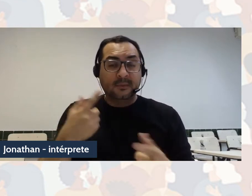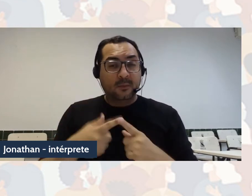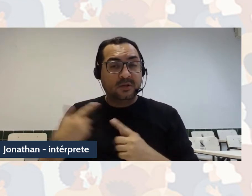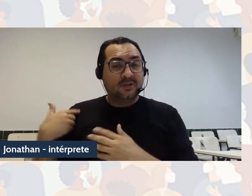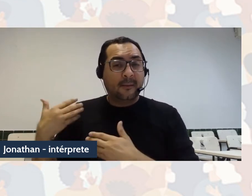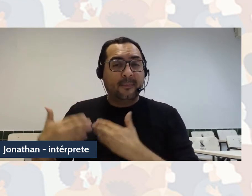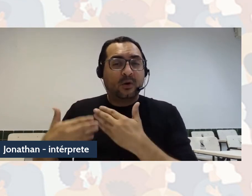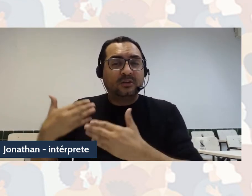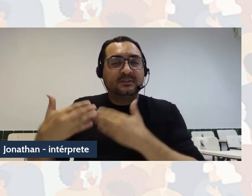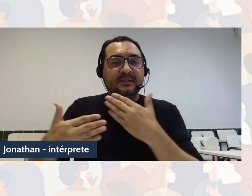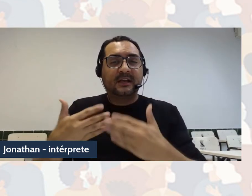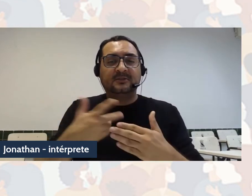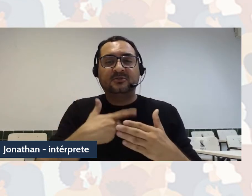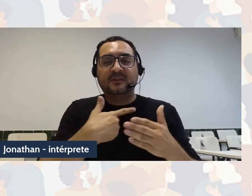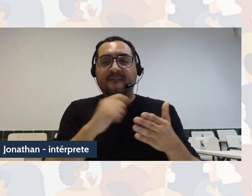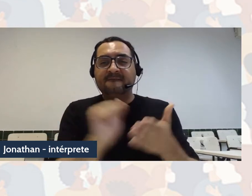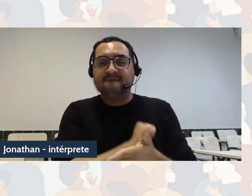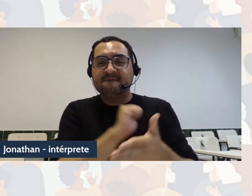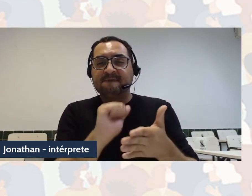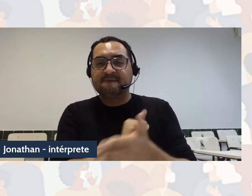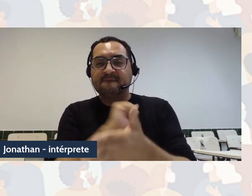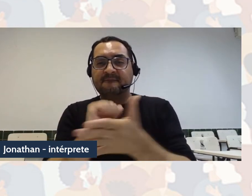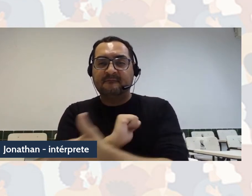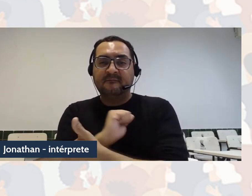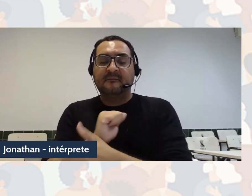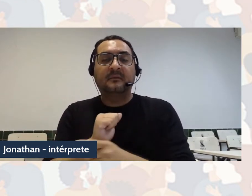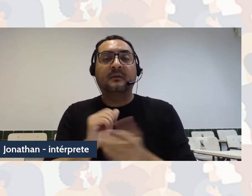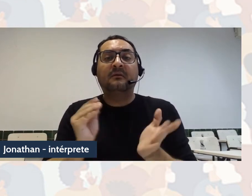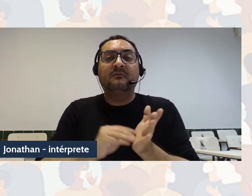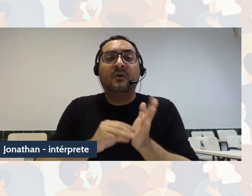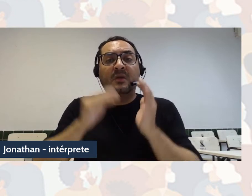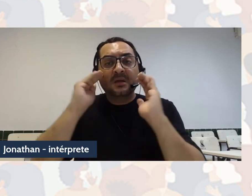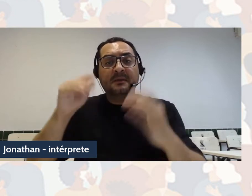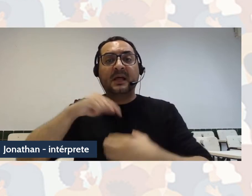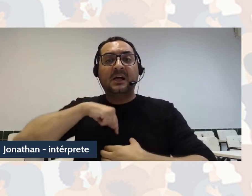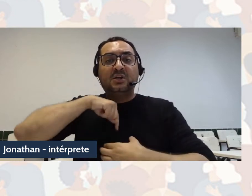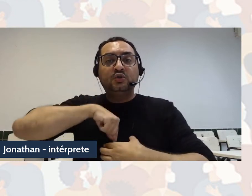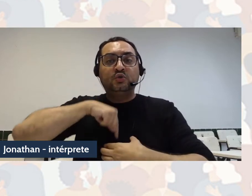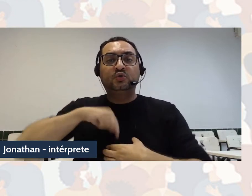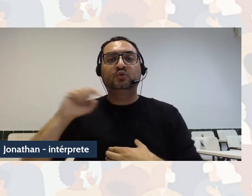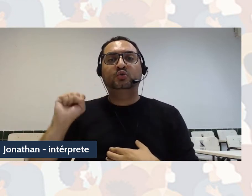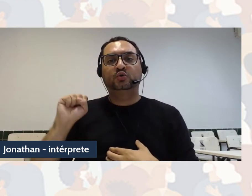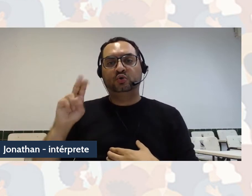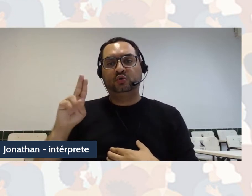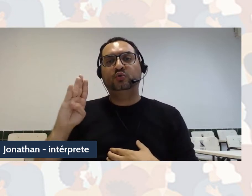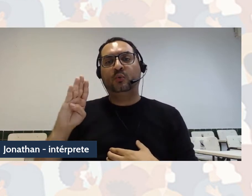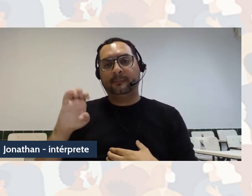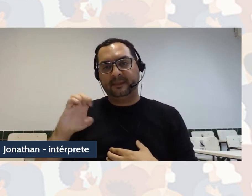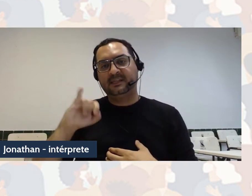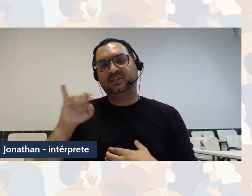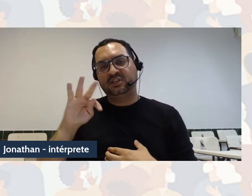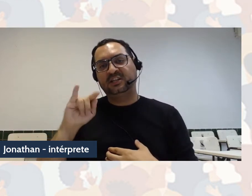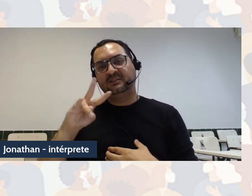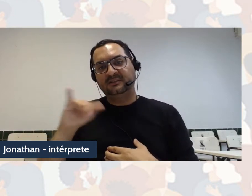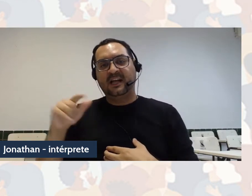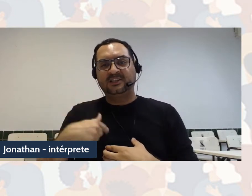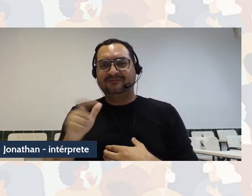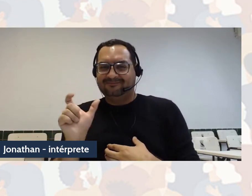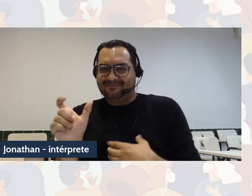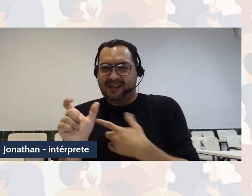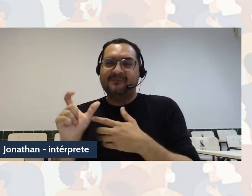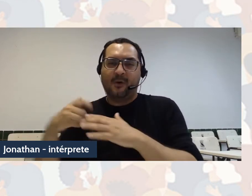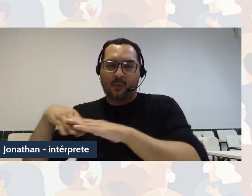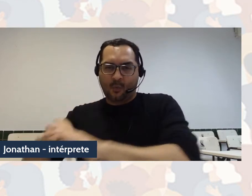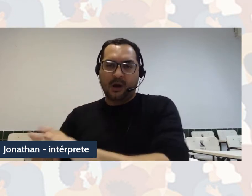incide nos processos de subjetividade, que depois eu chego lá e comento um pouquinho mais. Há também uma necessidade